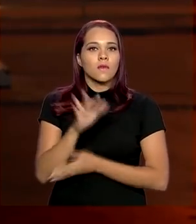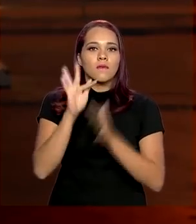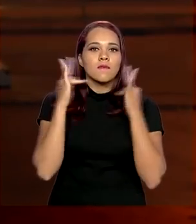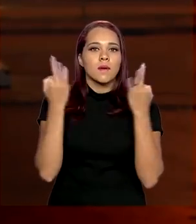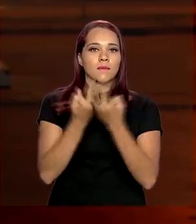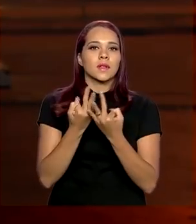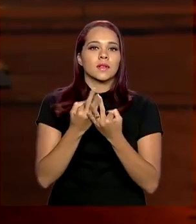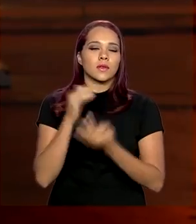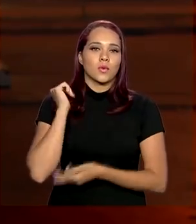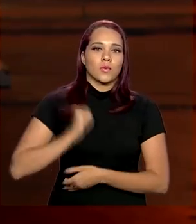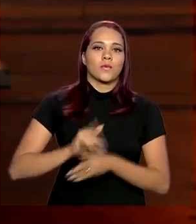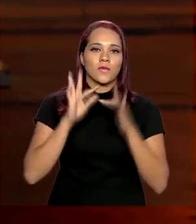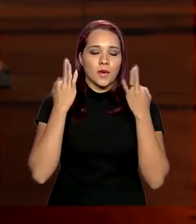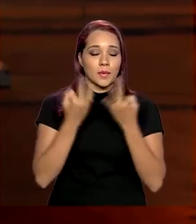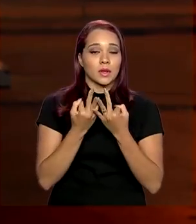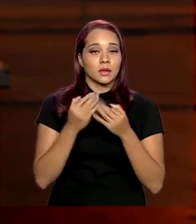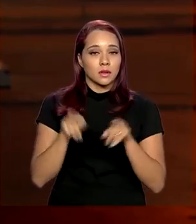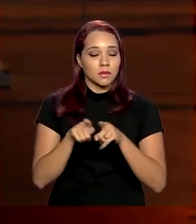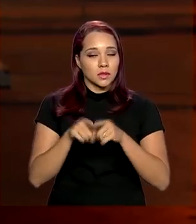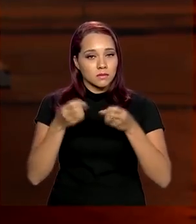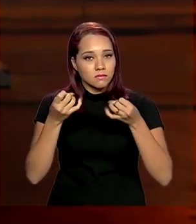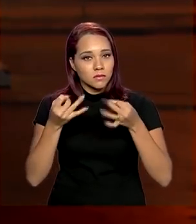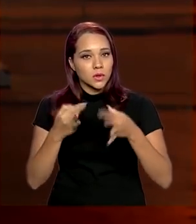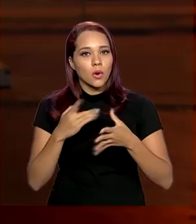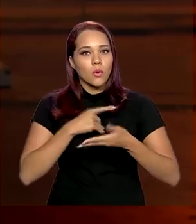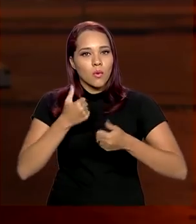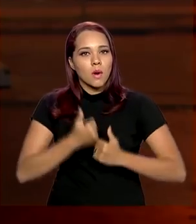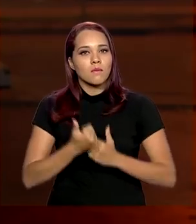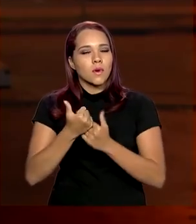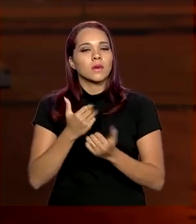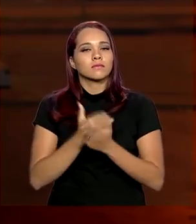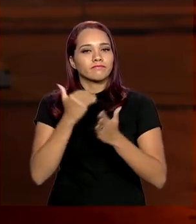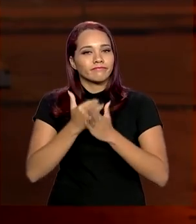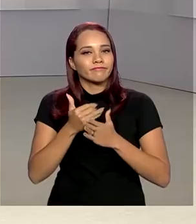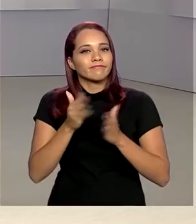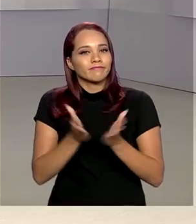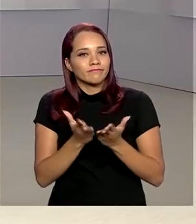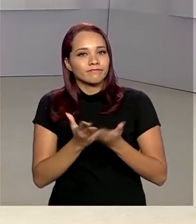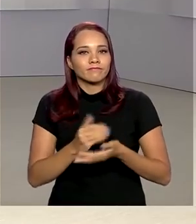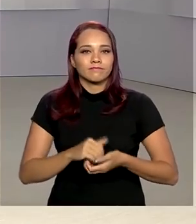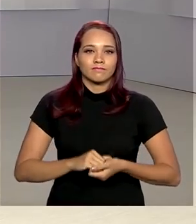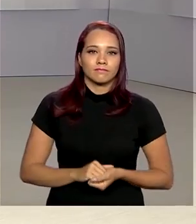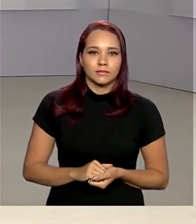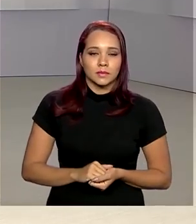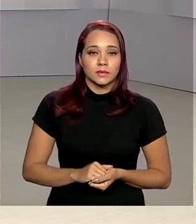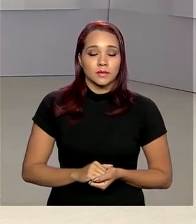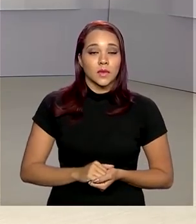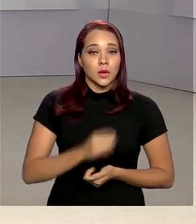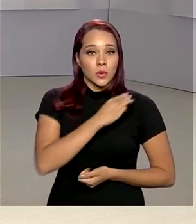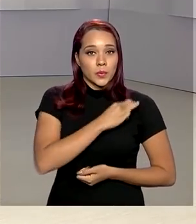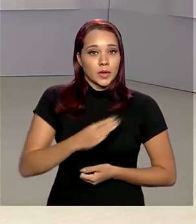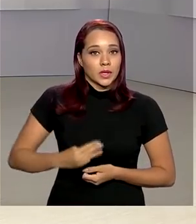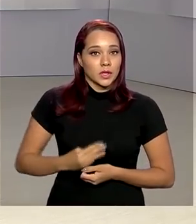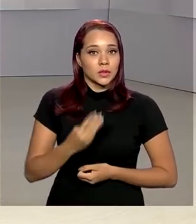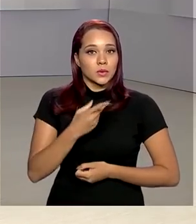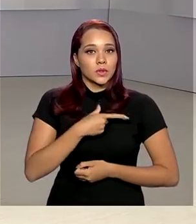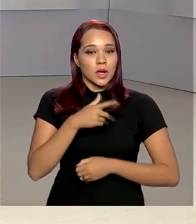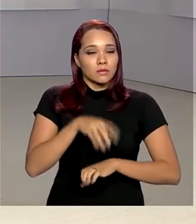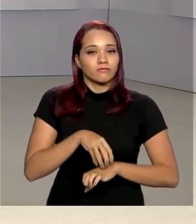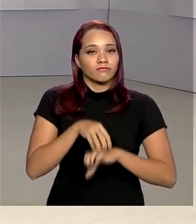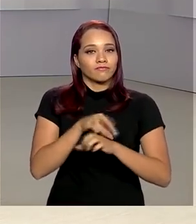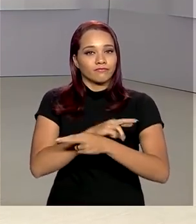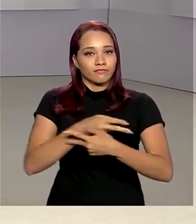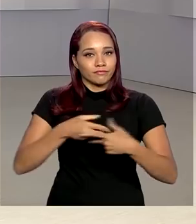Bolsa Família e destacou o apoio aos mais vulneráveis. E o ministro da Infraestrutura se